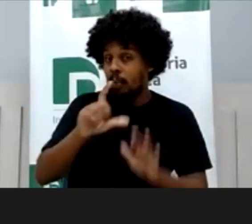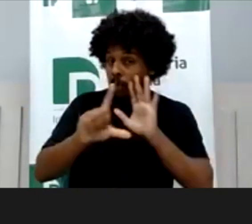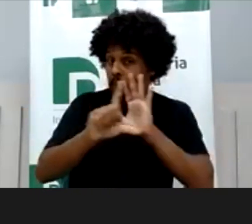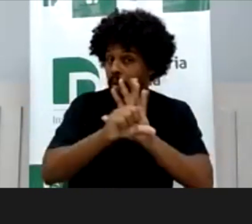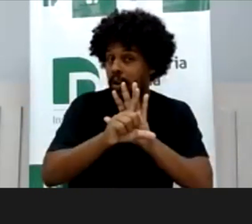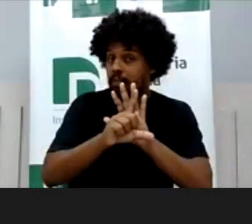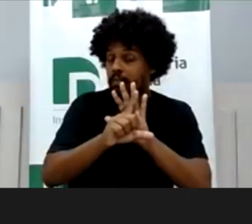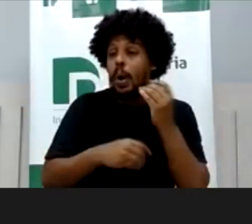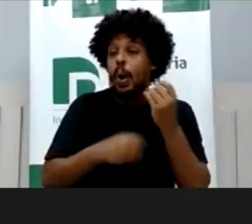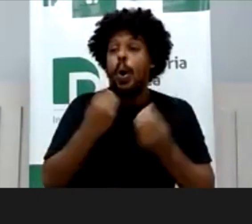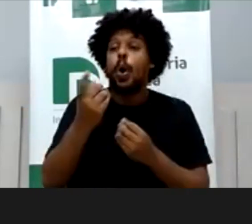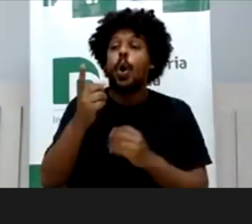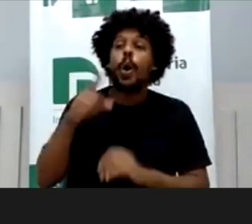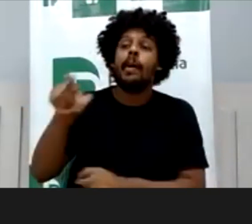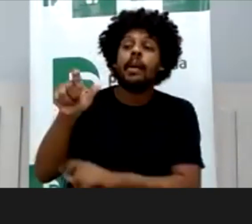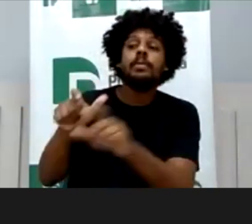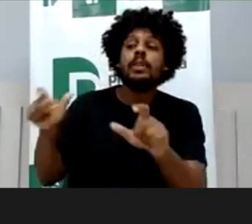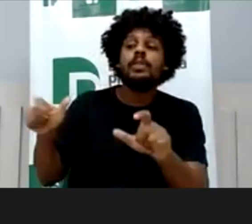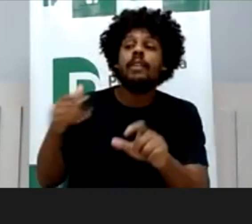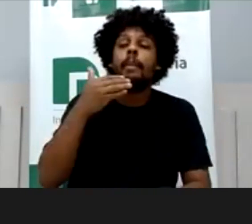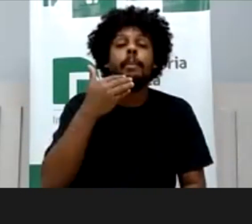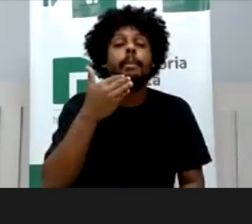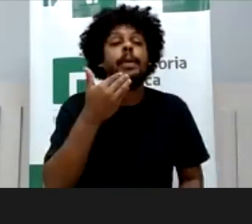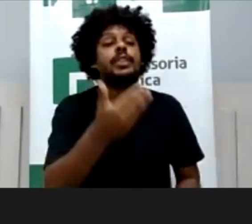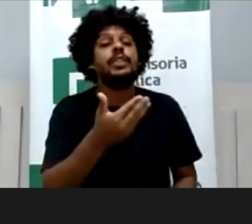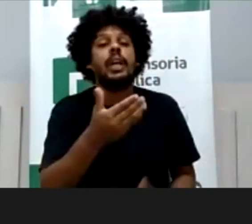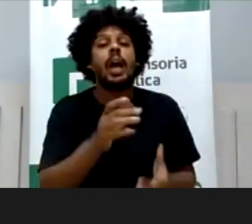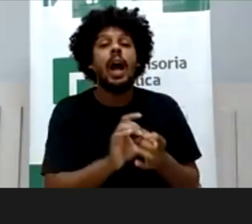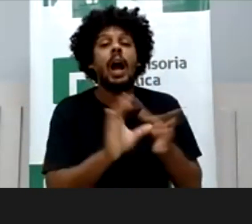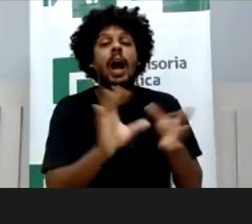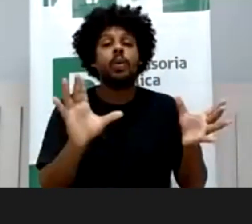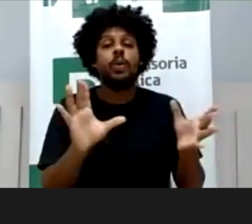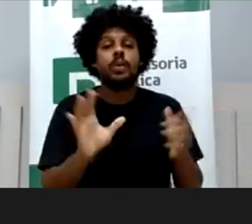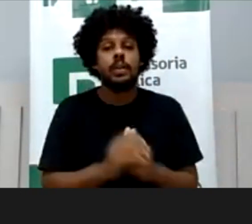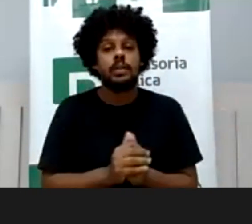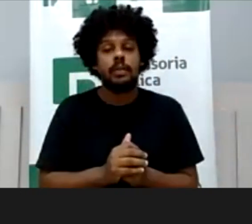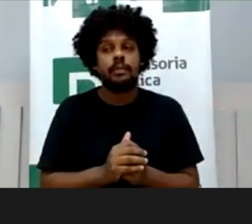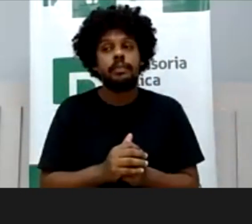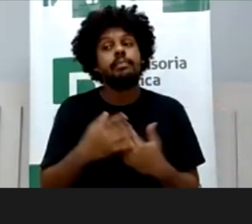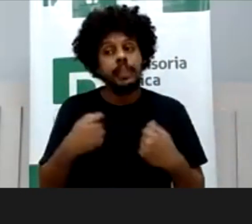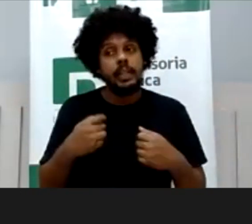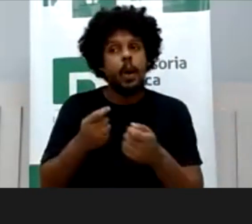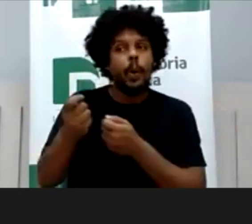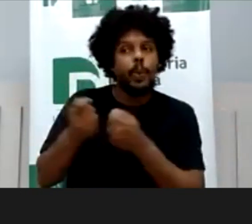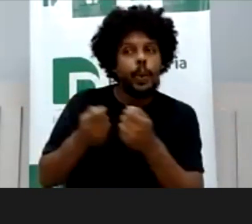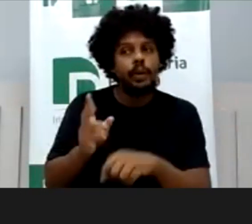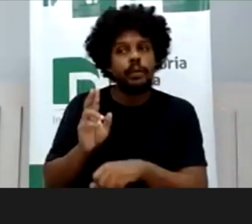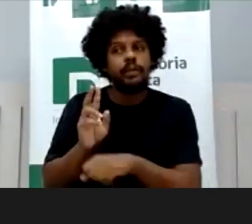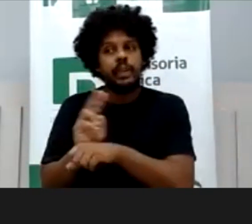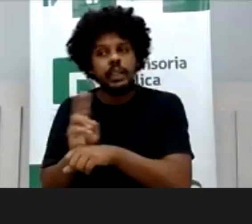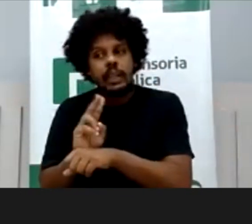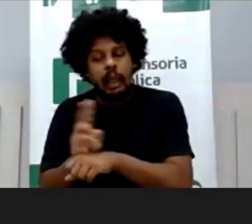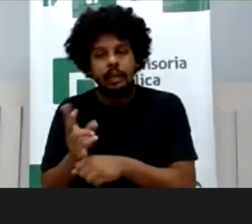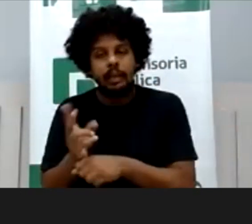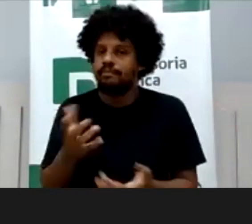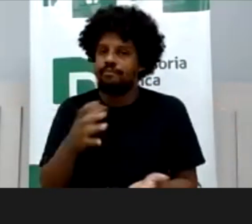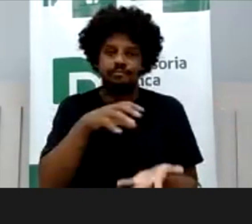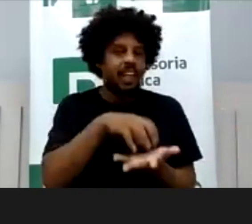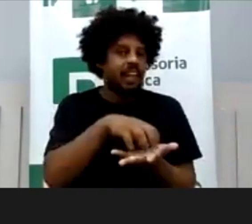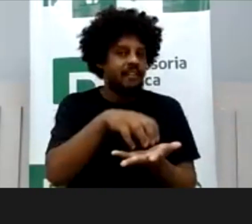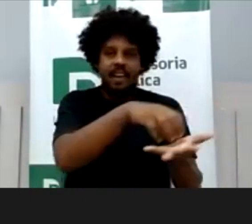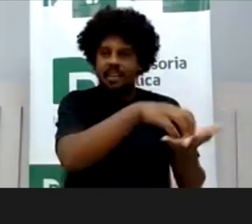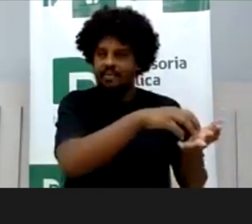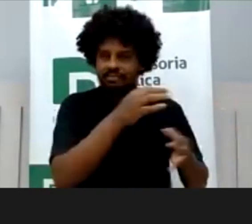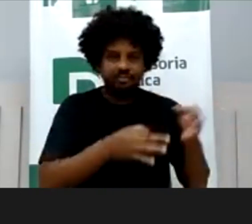as pessoas peçam autorização, controle, né, a fiscalização e depois, se elas pedirem, as varas vão dar conta porque são muitos casos,